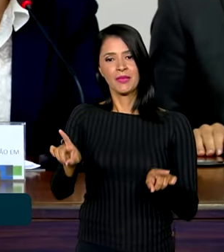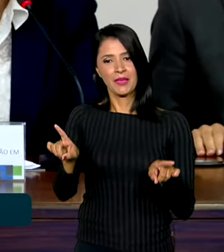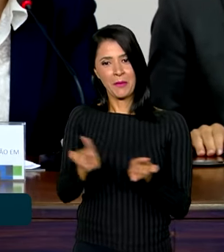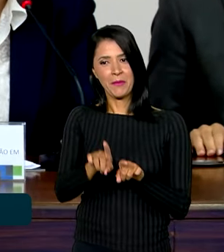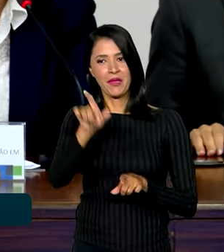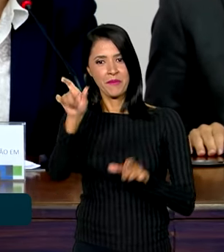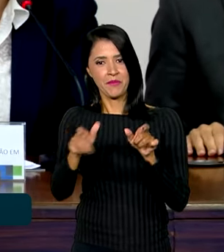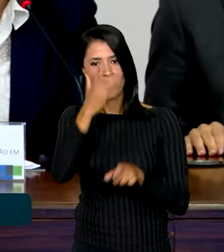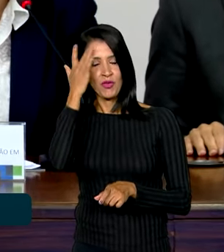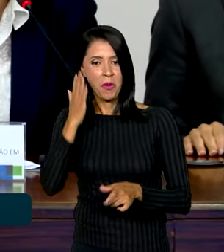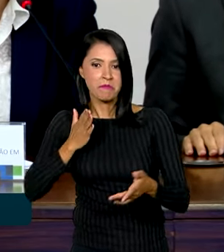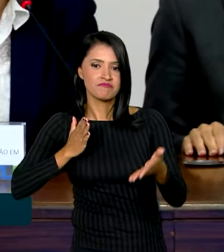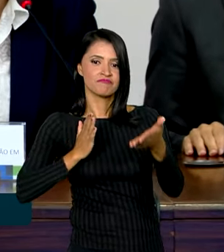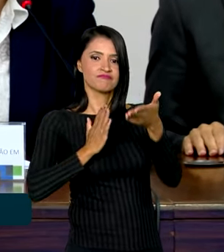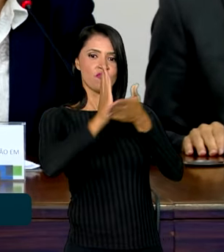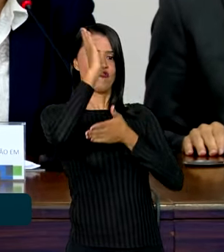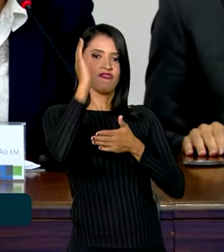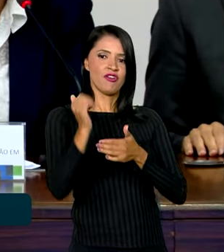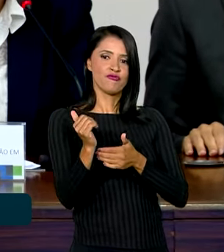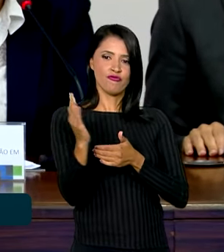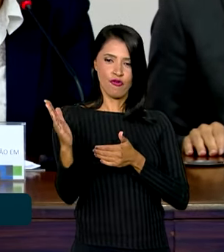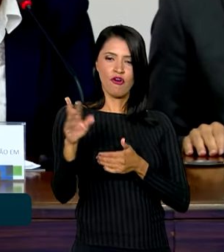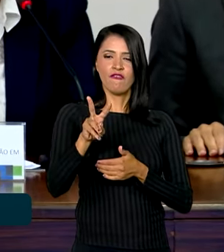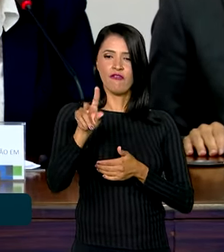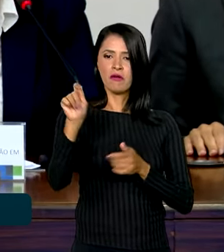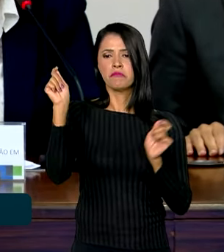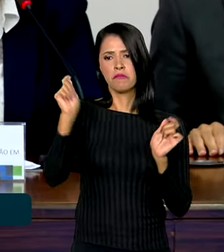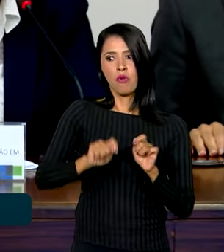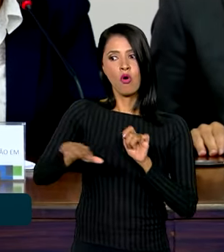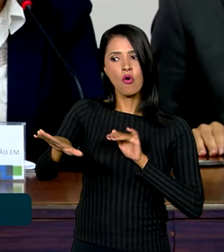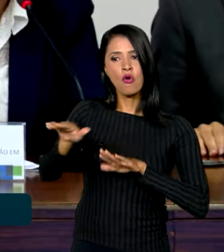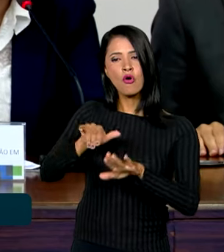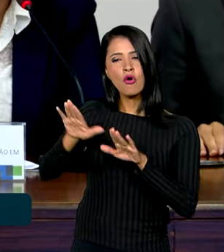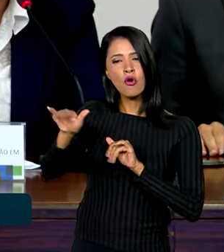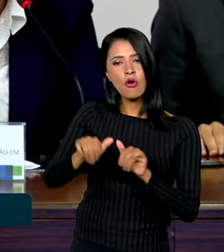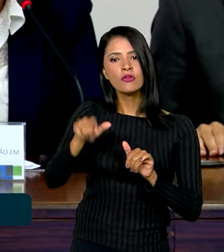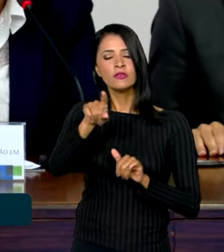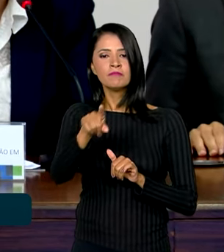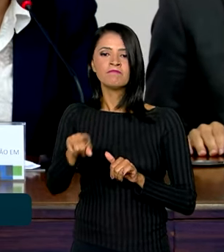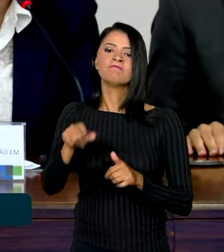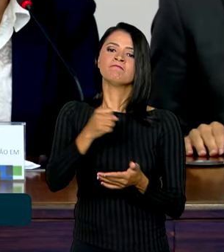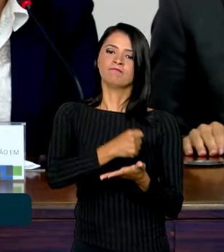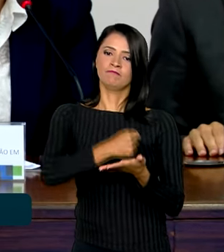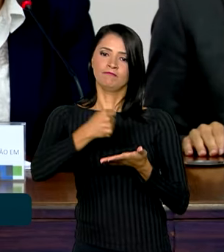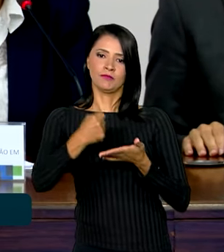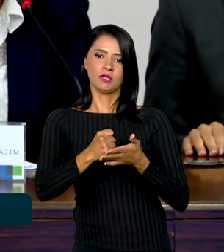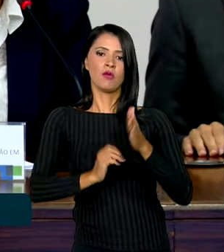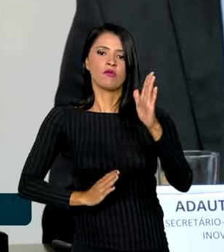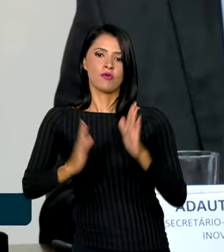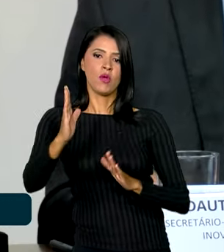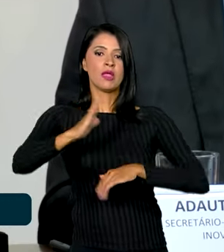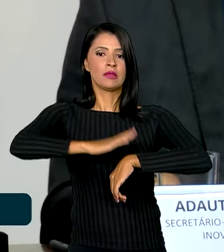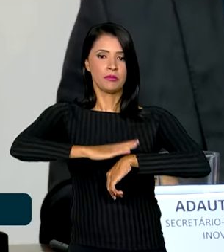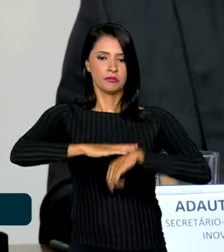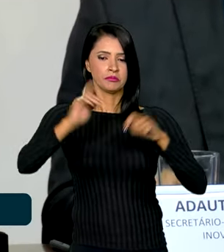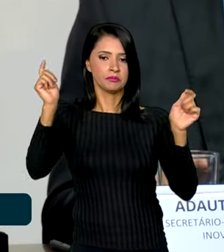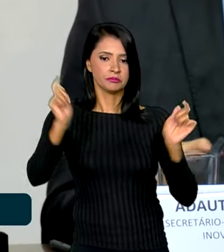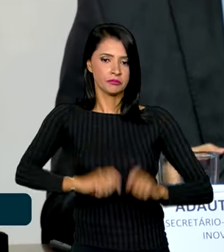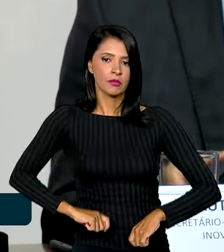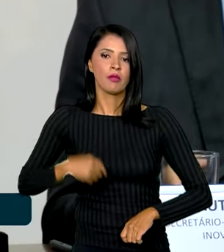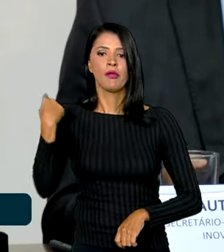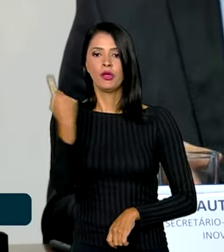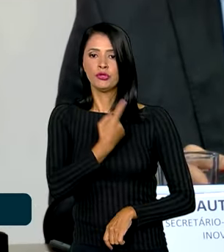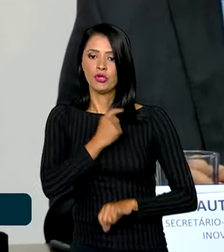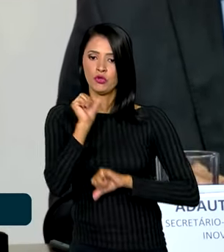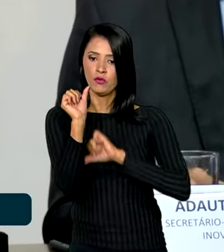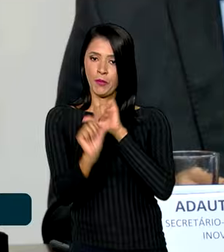aprovados fora das vagas poderão ser chamados para processos de contratação temporária. A gente vai mudar um pouco a